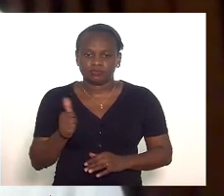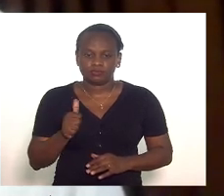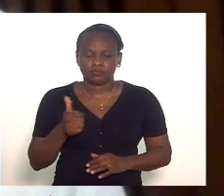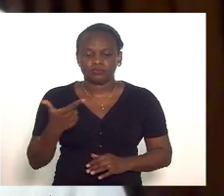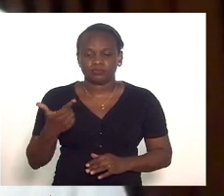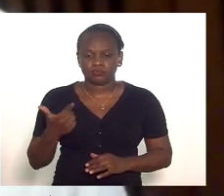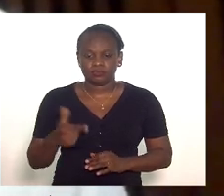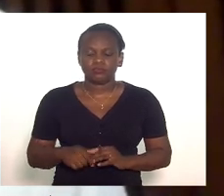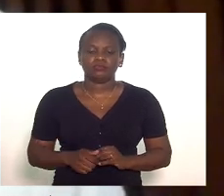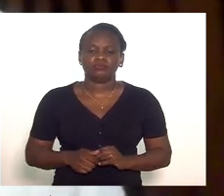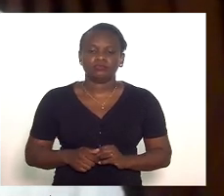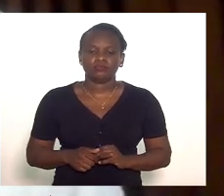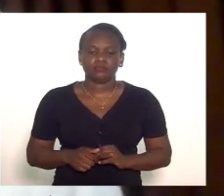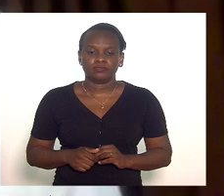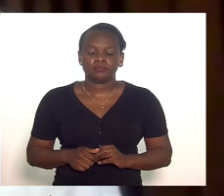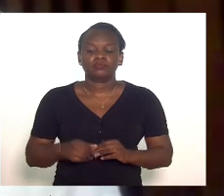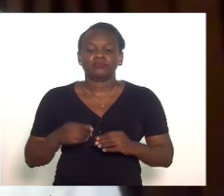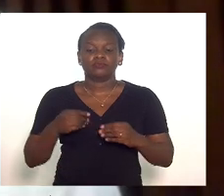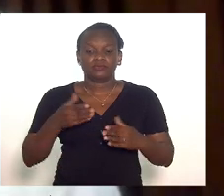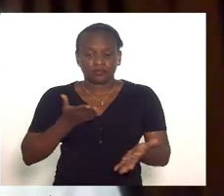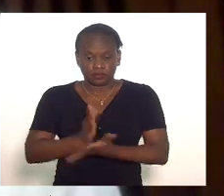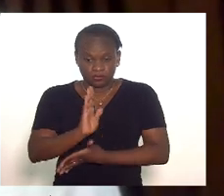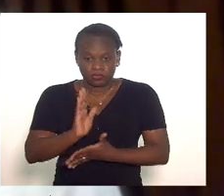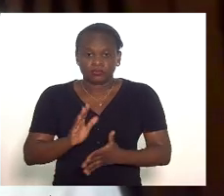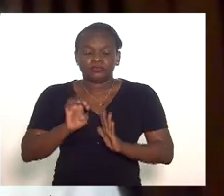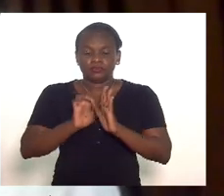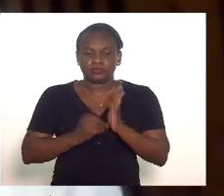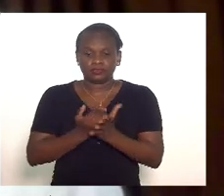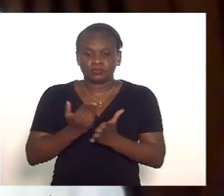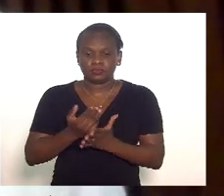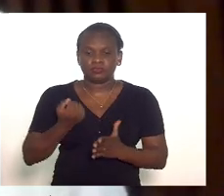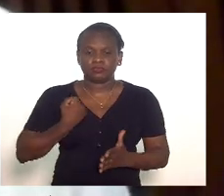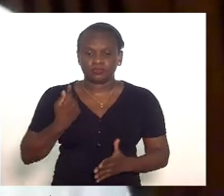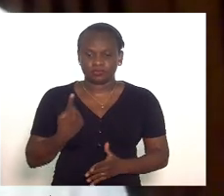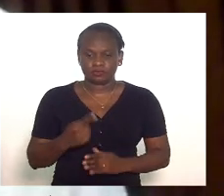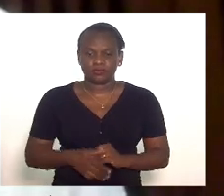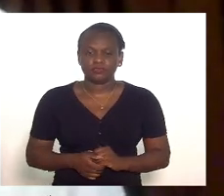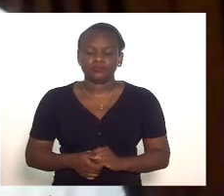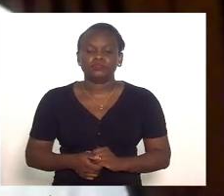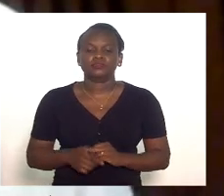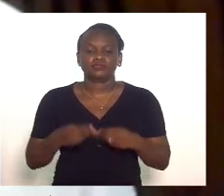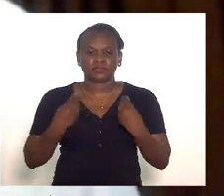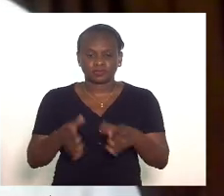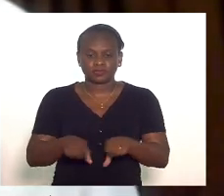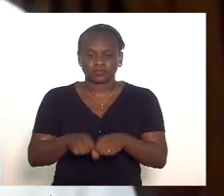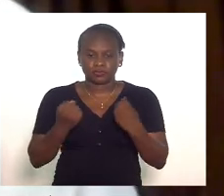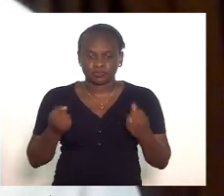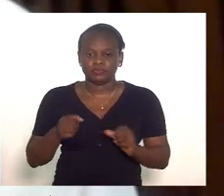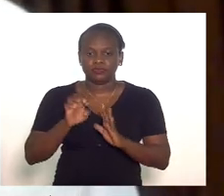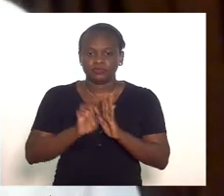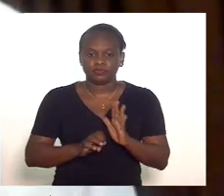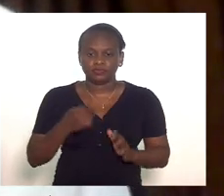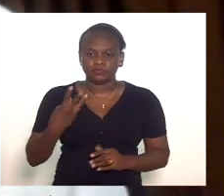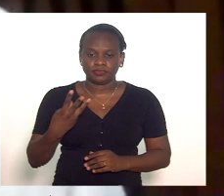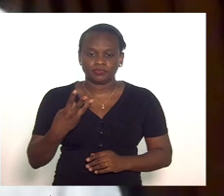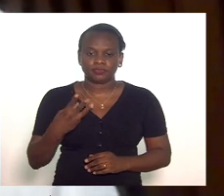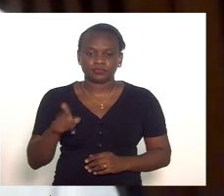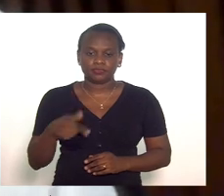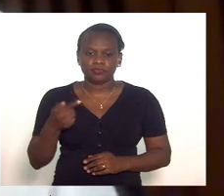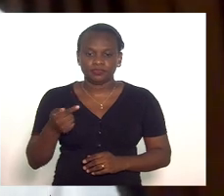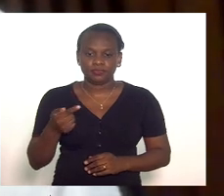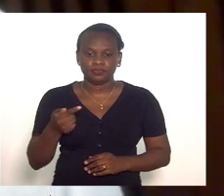e 12 pela aprovação com subemenda da emenda 1. Pela prejudicabilidade das emendas 3,